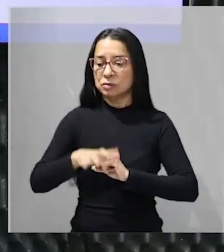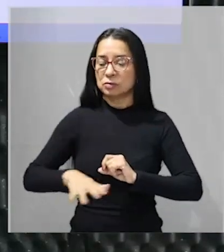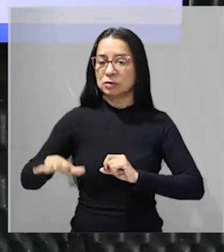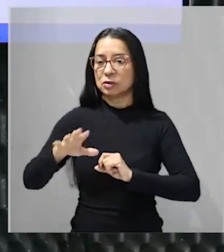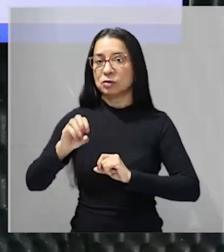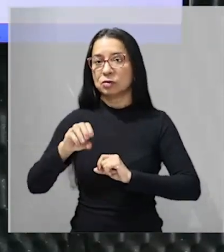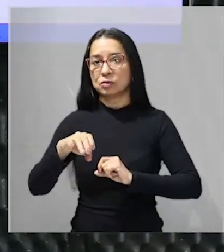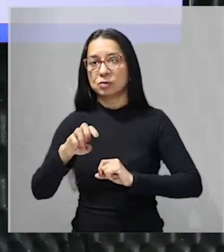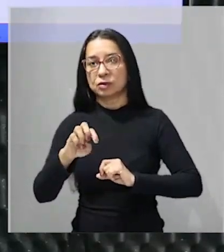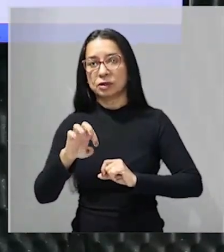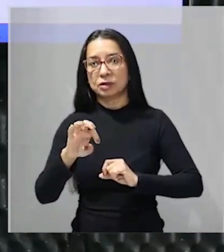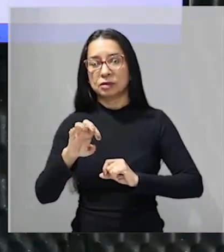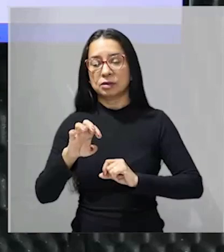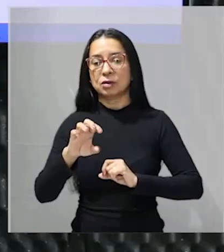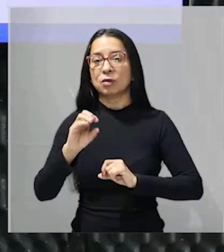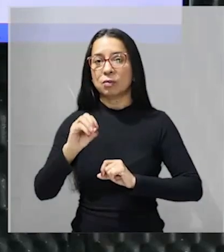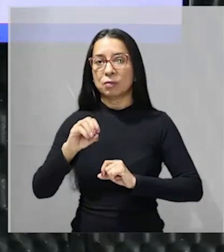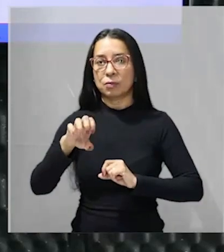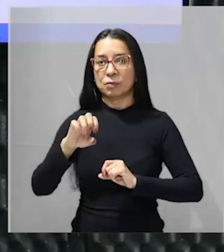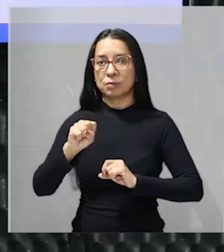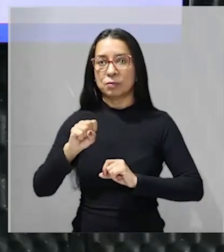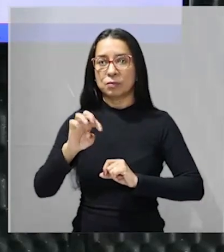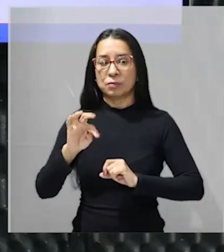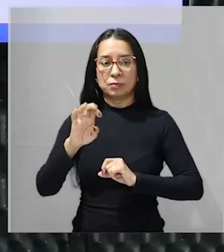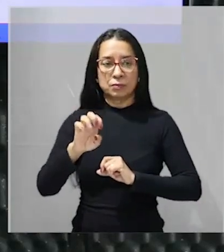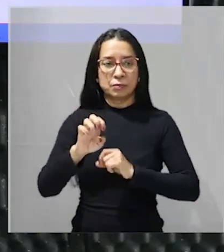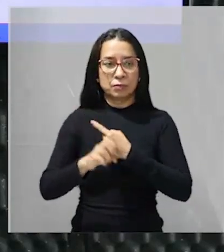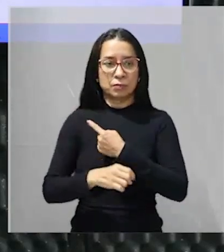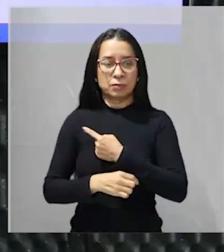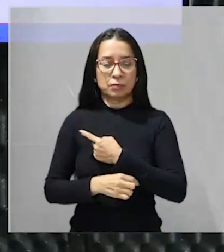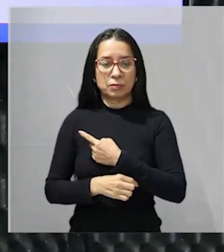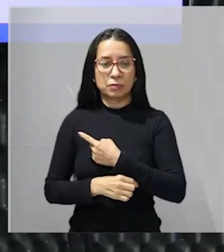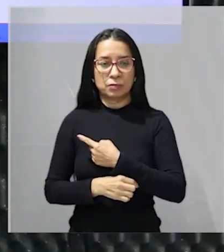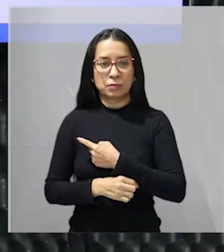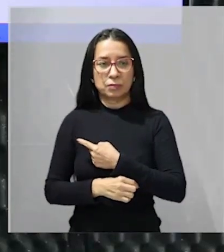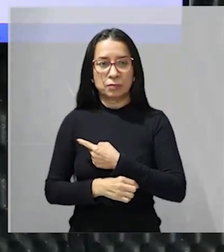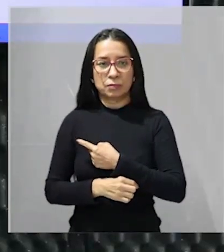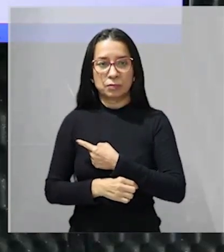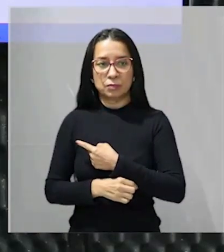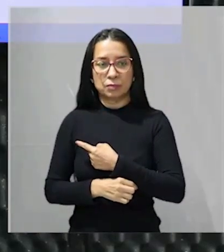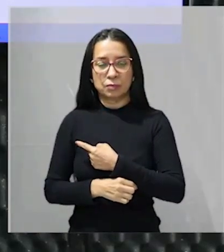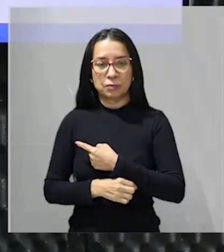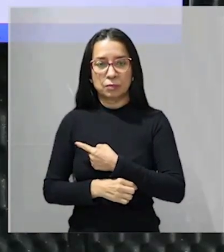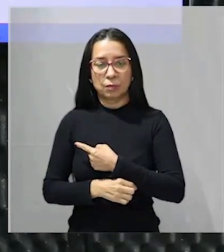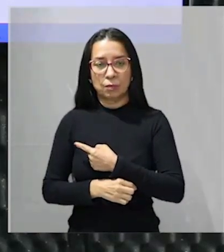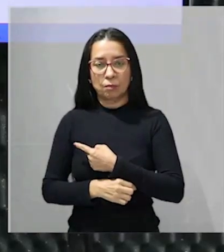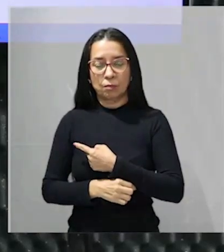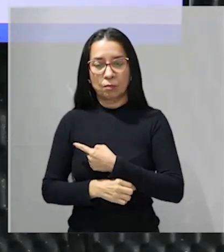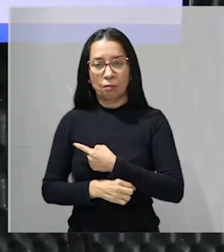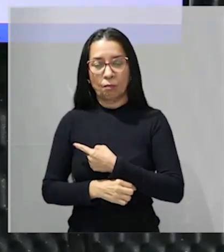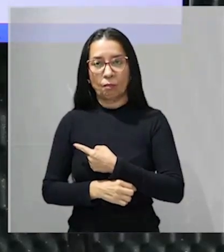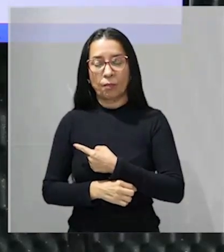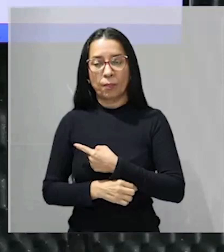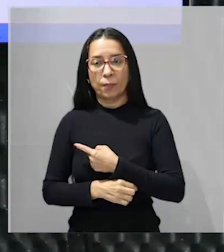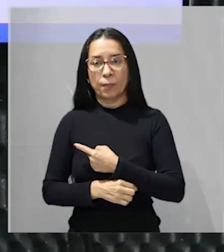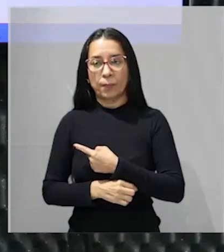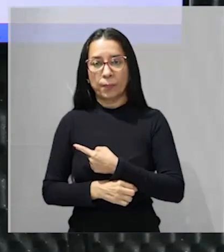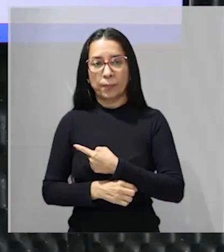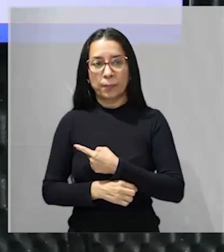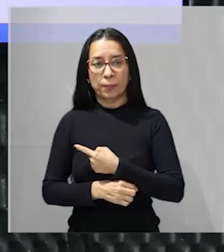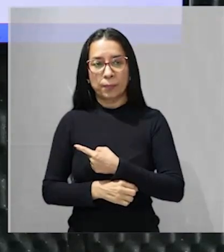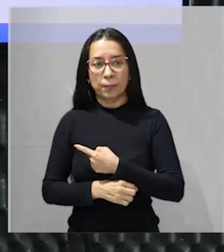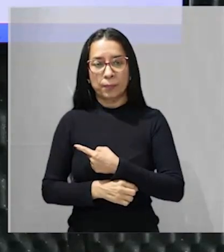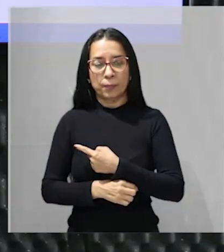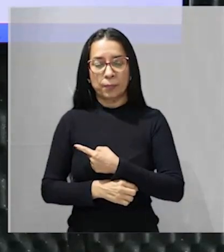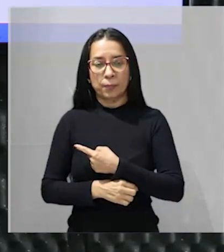do oeste e aqui nós temos o projeto de posicionamento geopolítico olha o comando exposto no texto fundamenta-se na